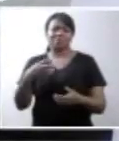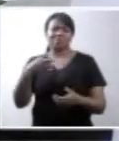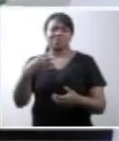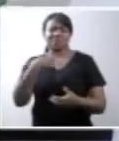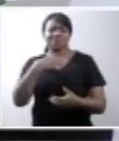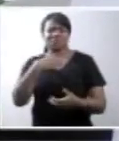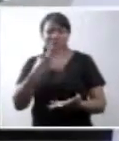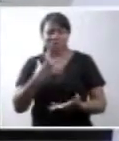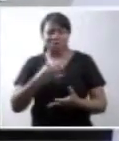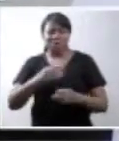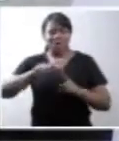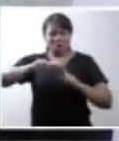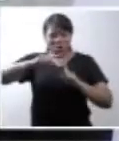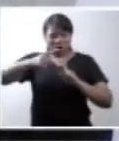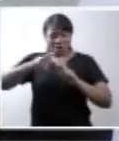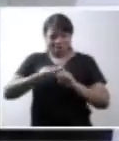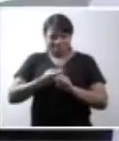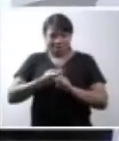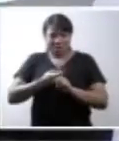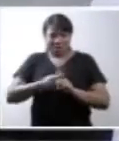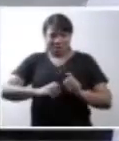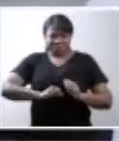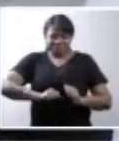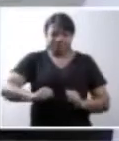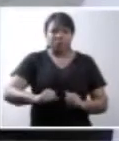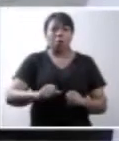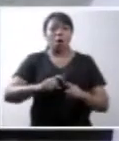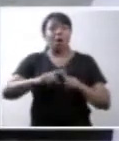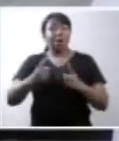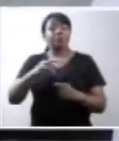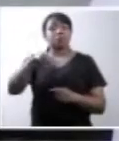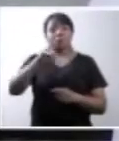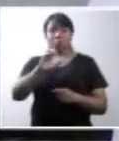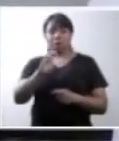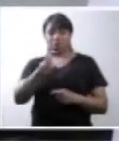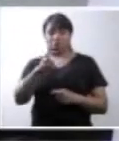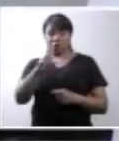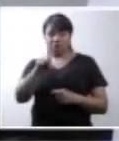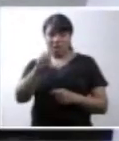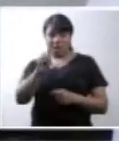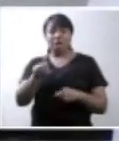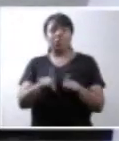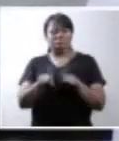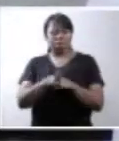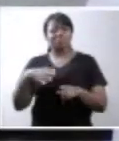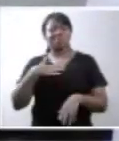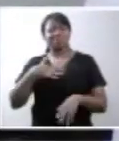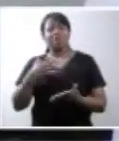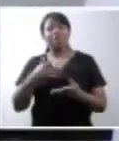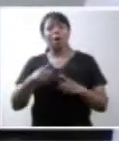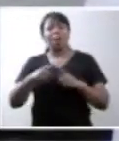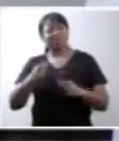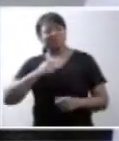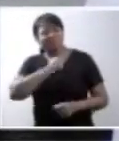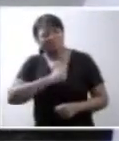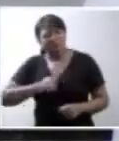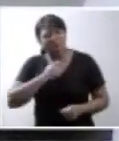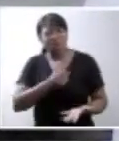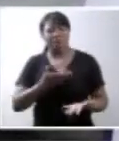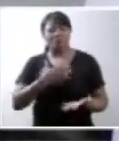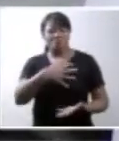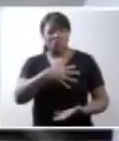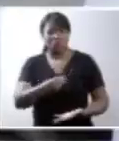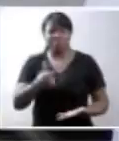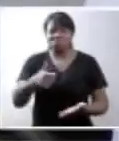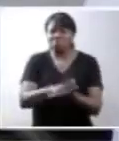eu estava carregando o mundo dentro de mim. Michele considera. Meu sonho lá, a saudade do filho que não